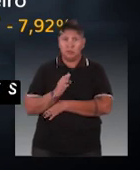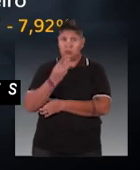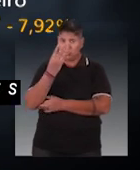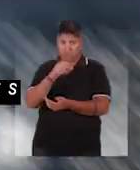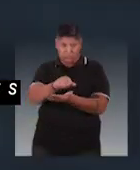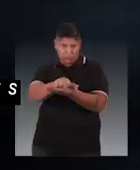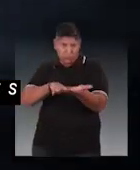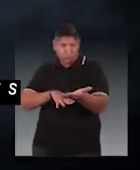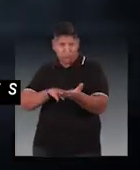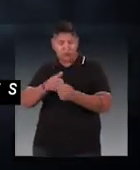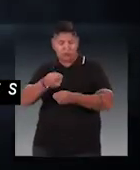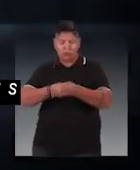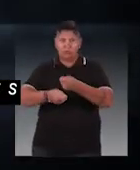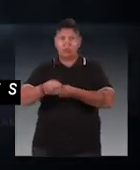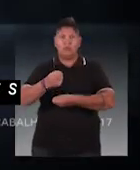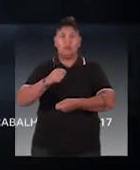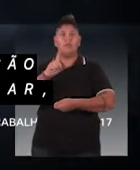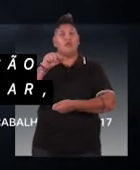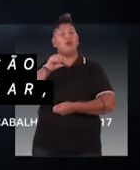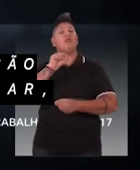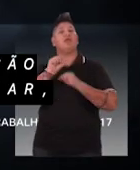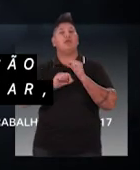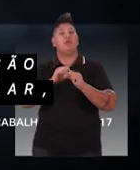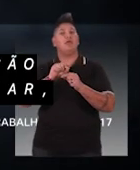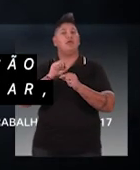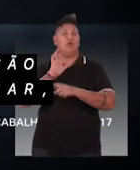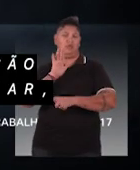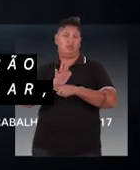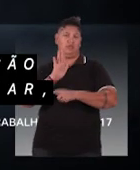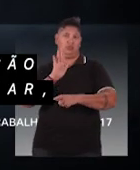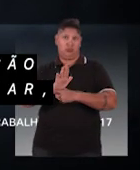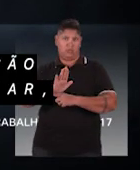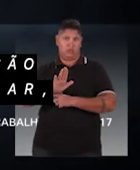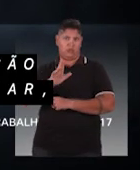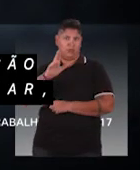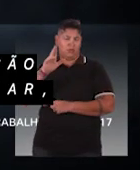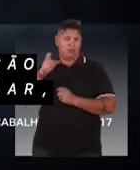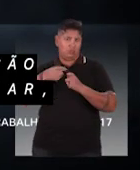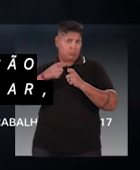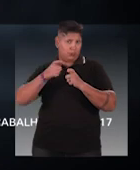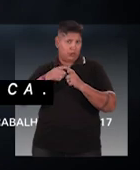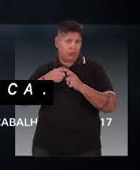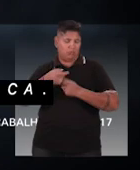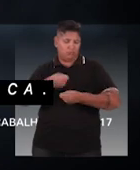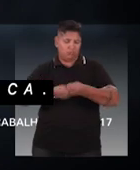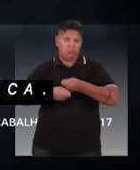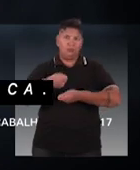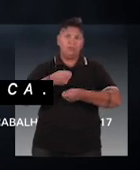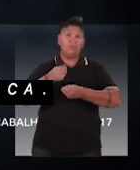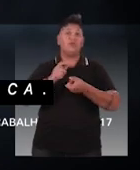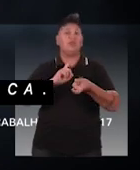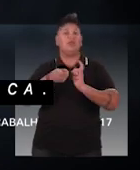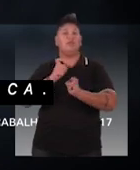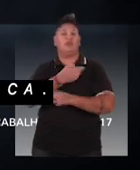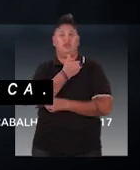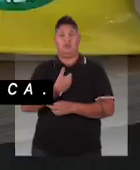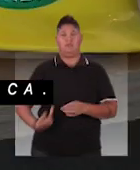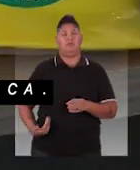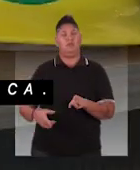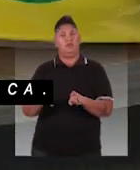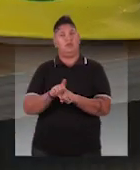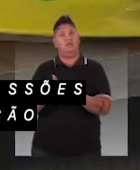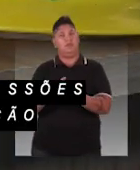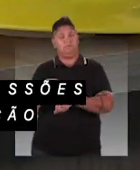país. As três atividades econômicas com maior incidência são o atendimento hospitalar, o comércio e a administração